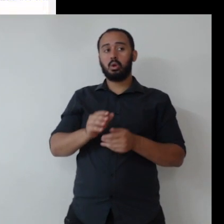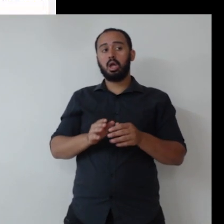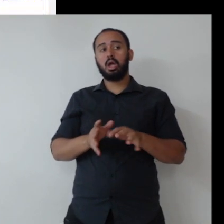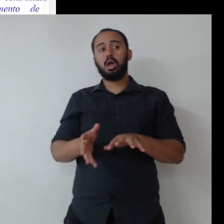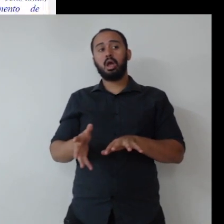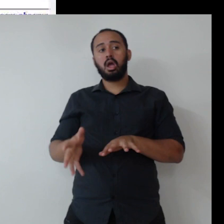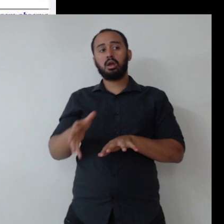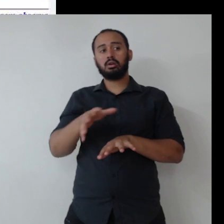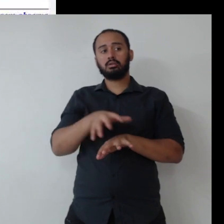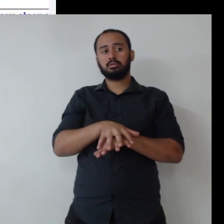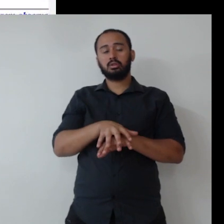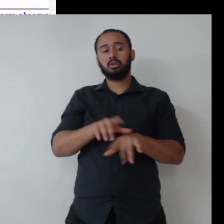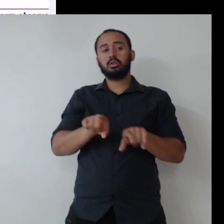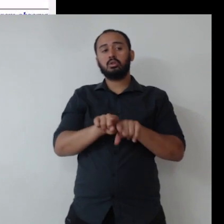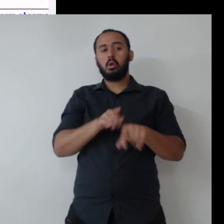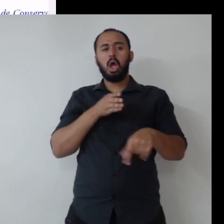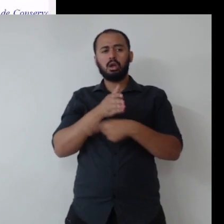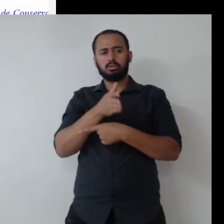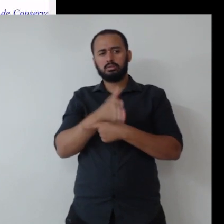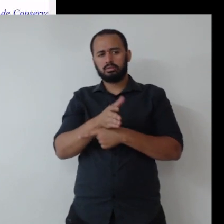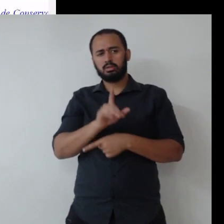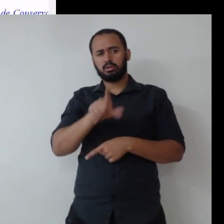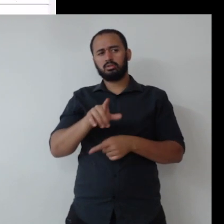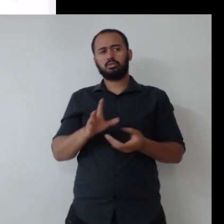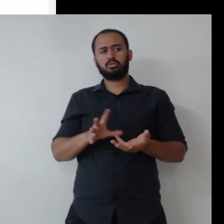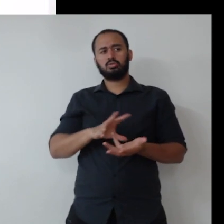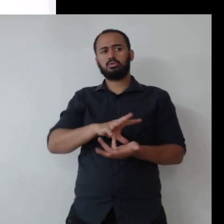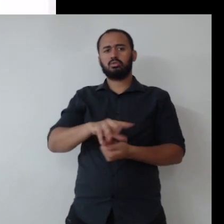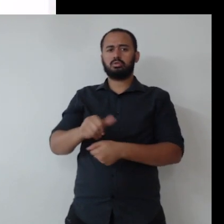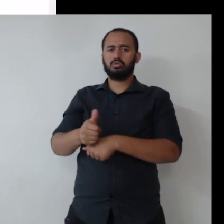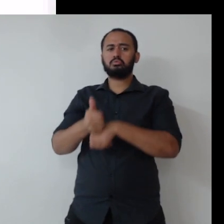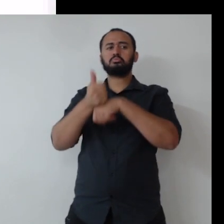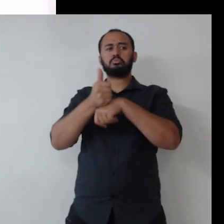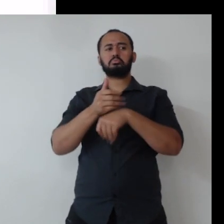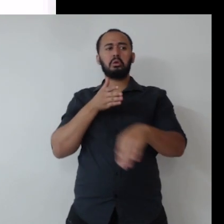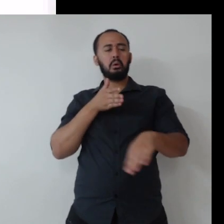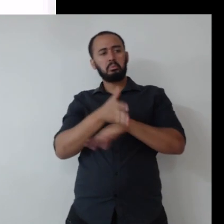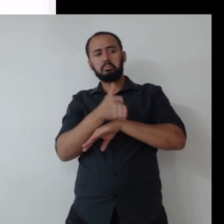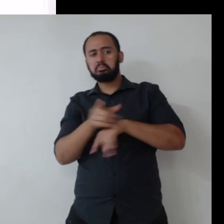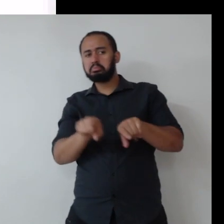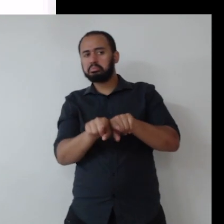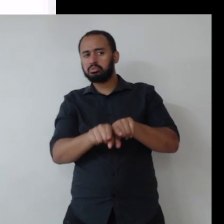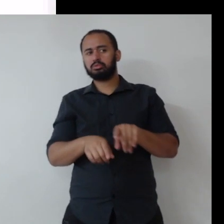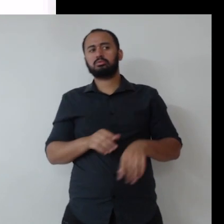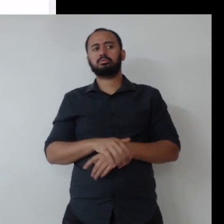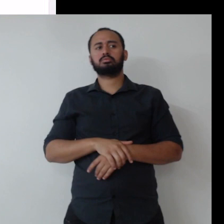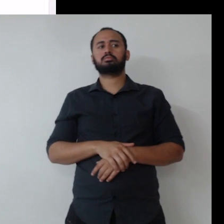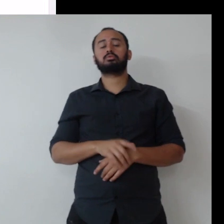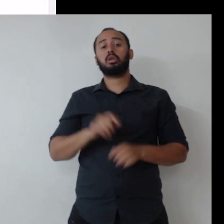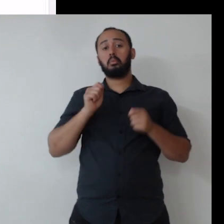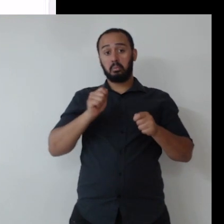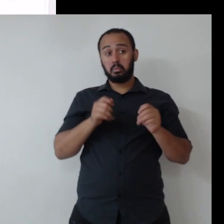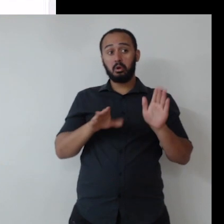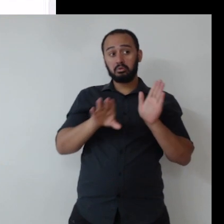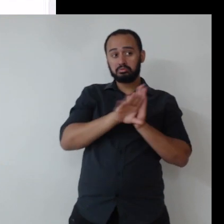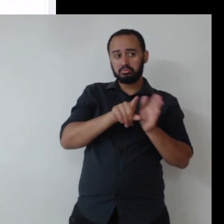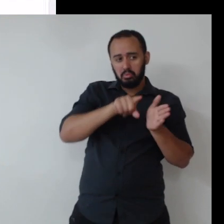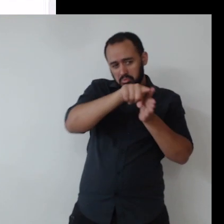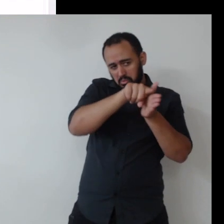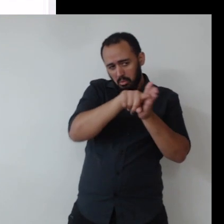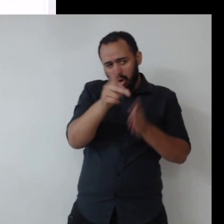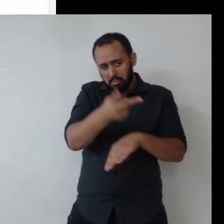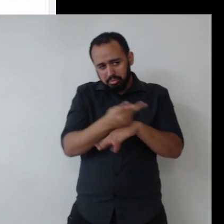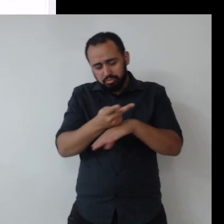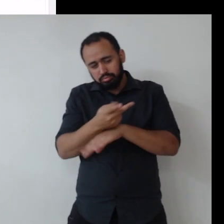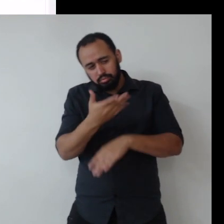critérios de... Tantos critérios de sustentabilidade quanto os critérios de acessibilidade que podem ser consultados aqui. É claro que